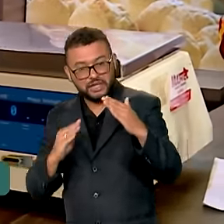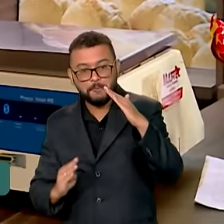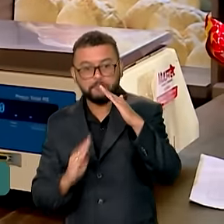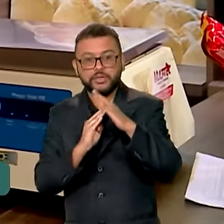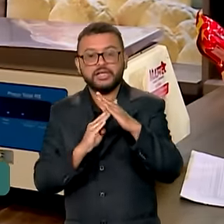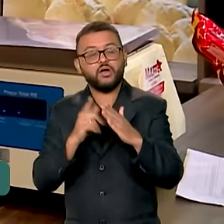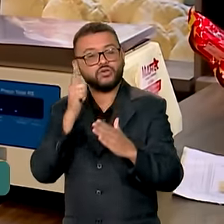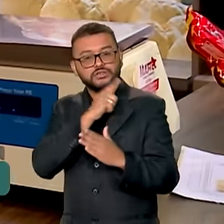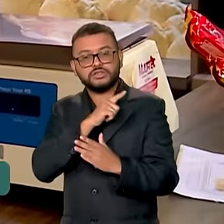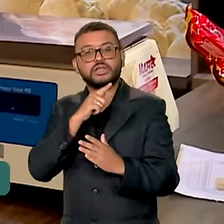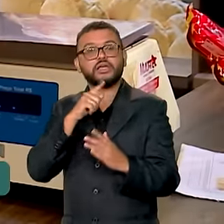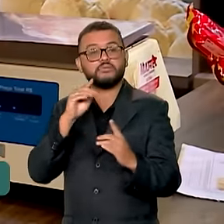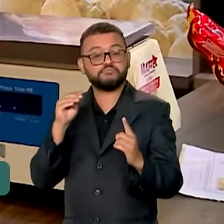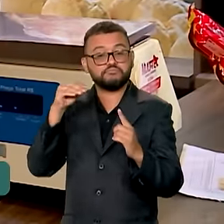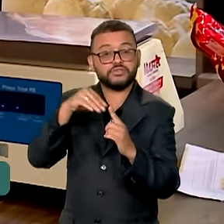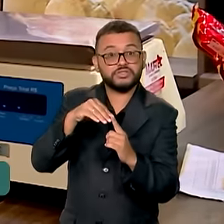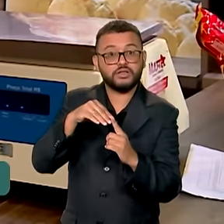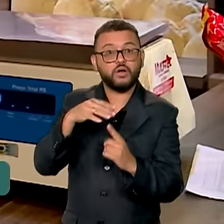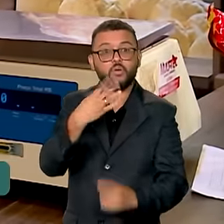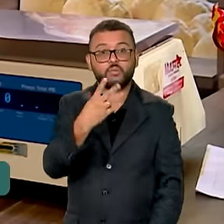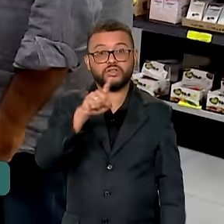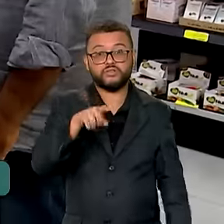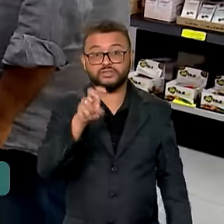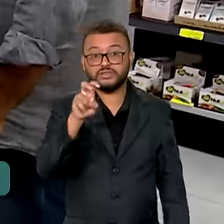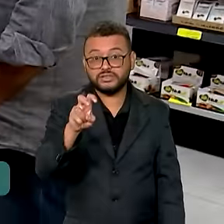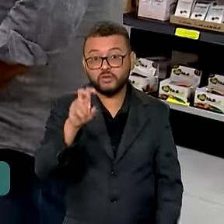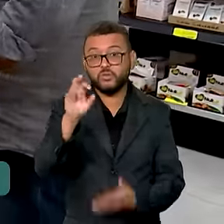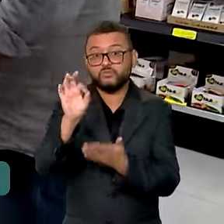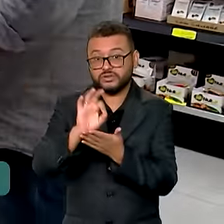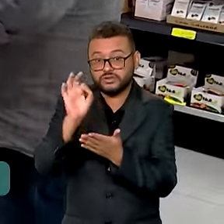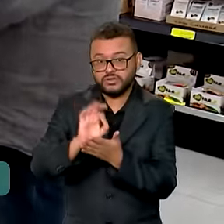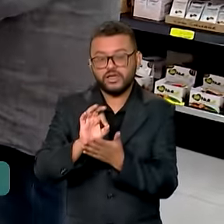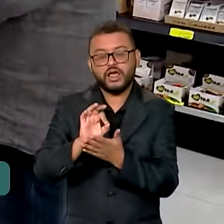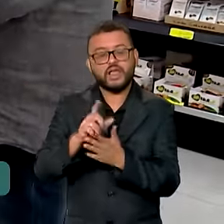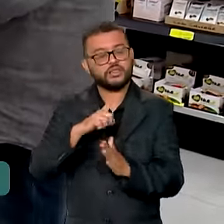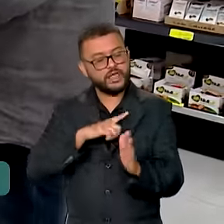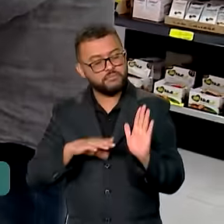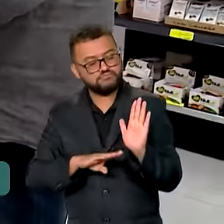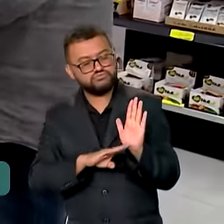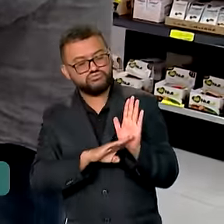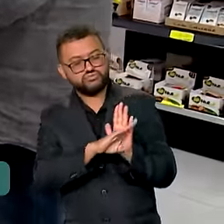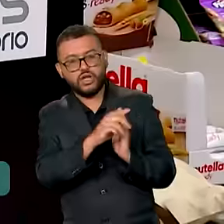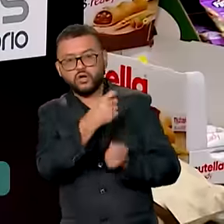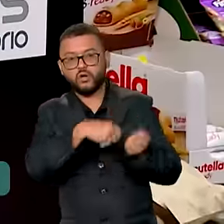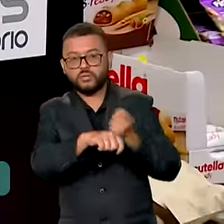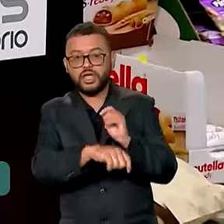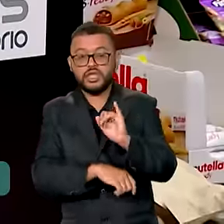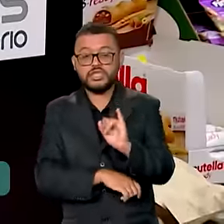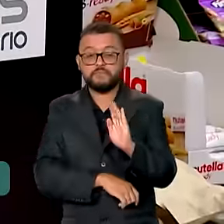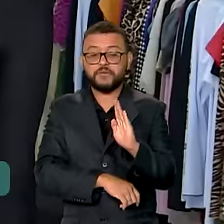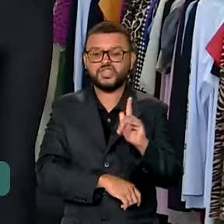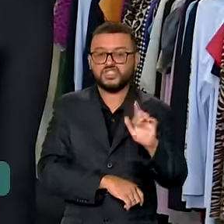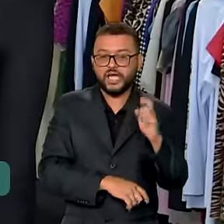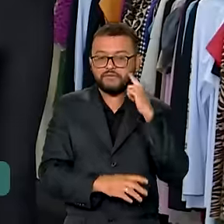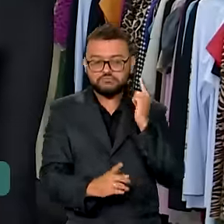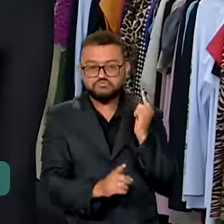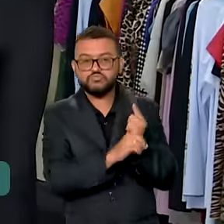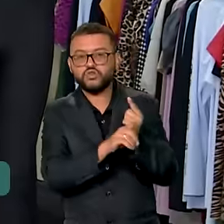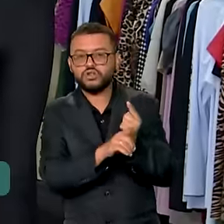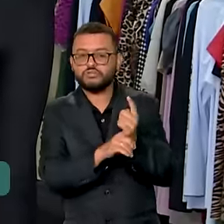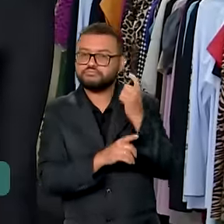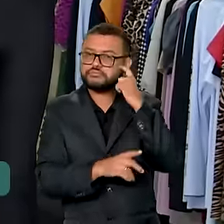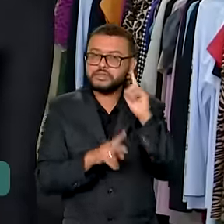é de 4,5%. Lembrando que o crescimento oficial da economia é medido pelo IBGE e a próxima